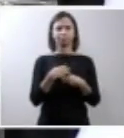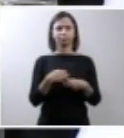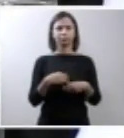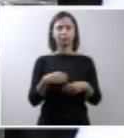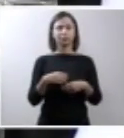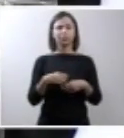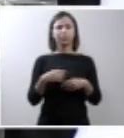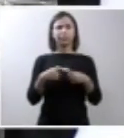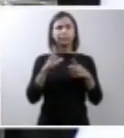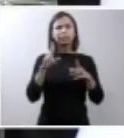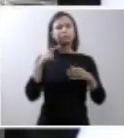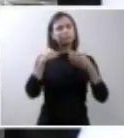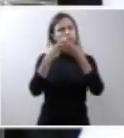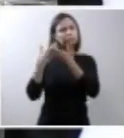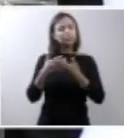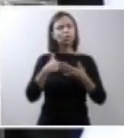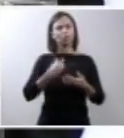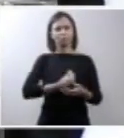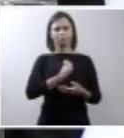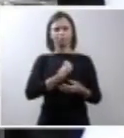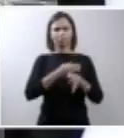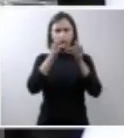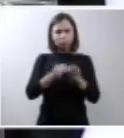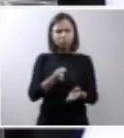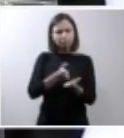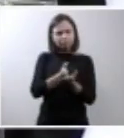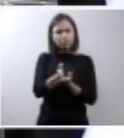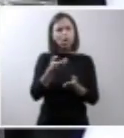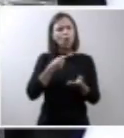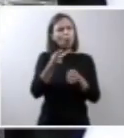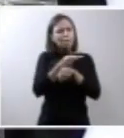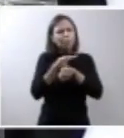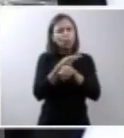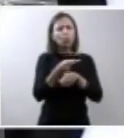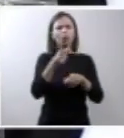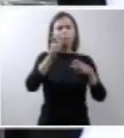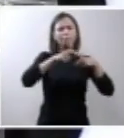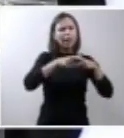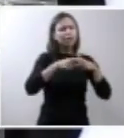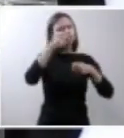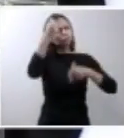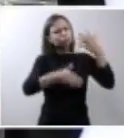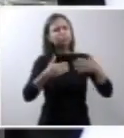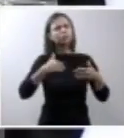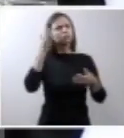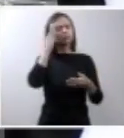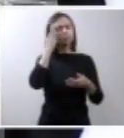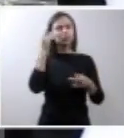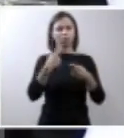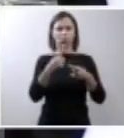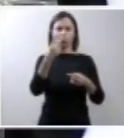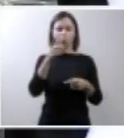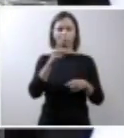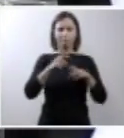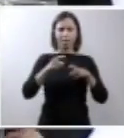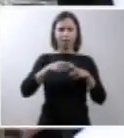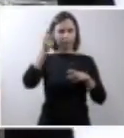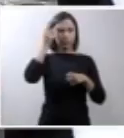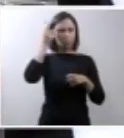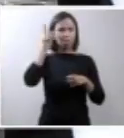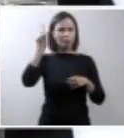fazer as coisas corretas, procurar os médicos, especialistas, como ter um médico aqui em São Paulo que se